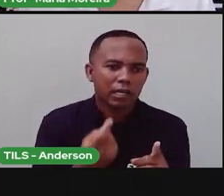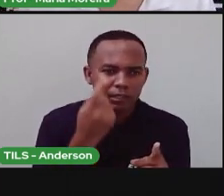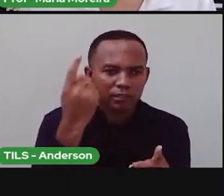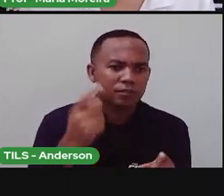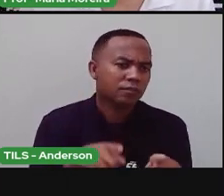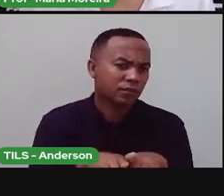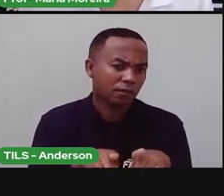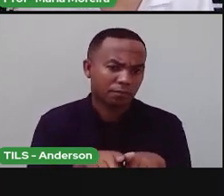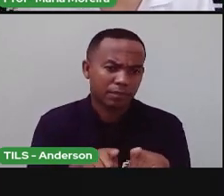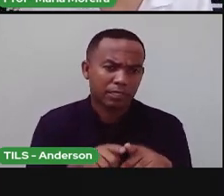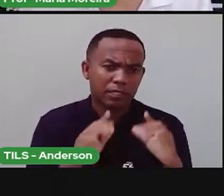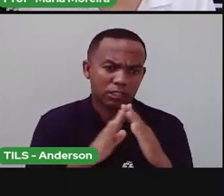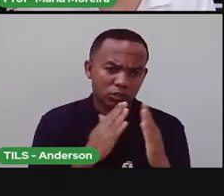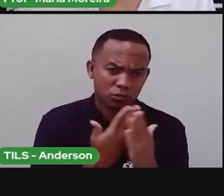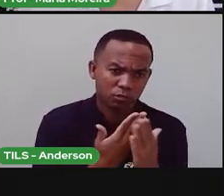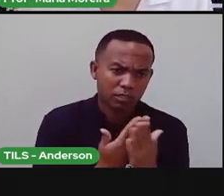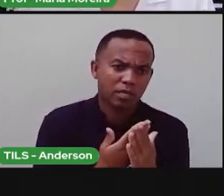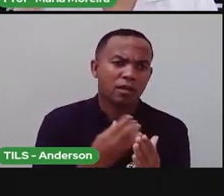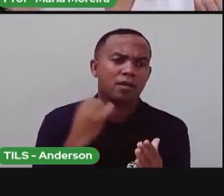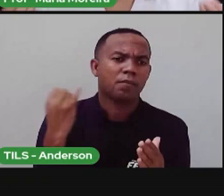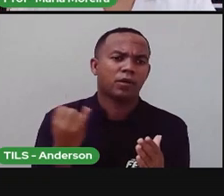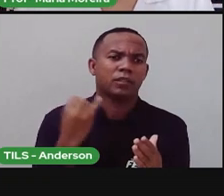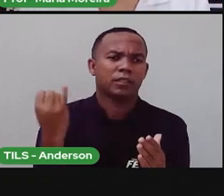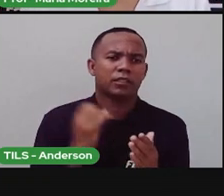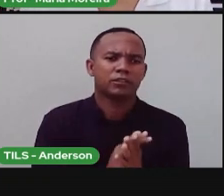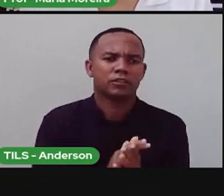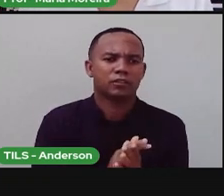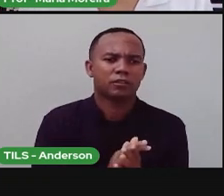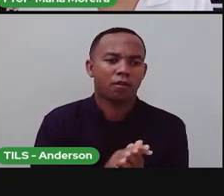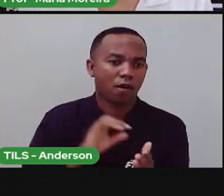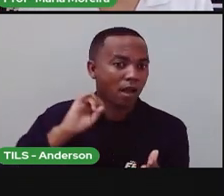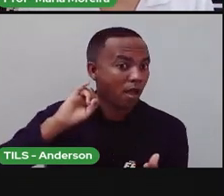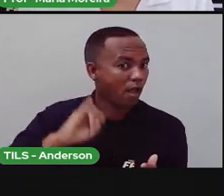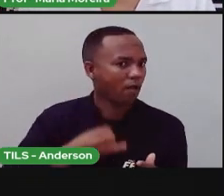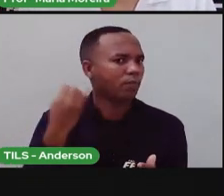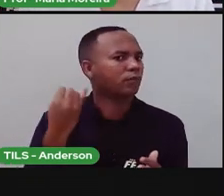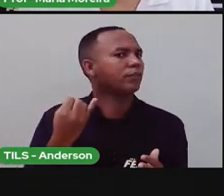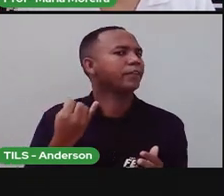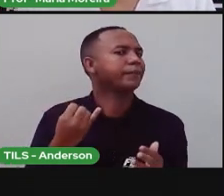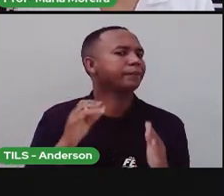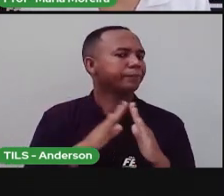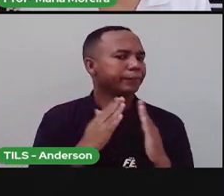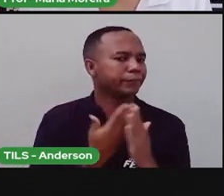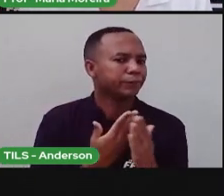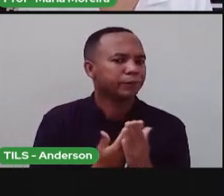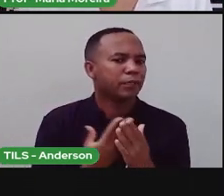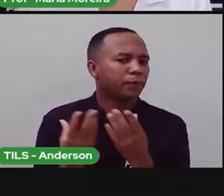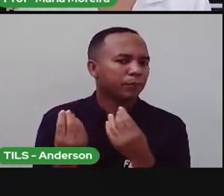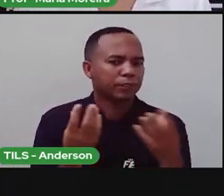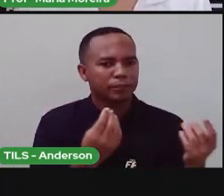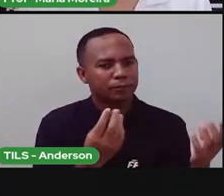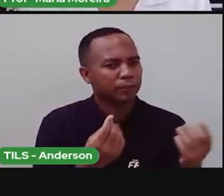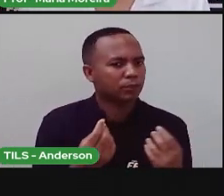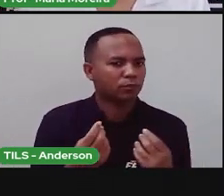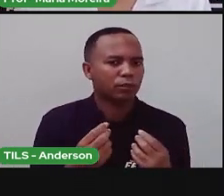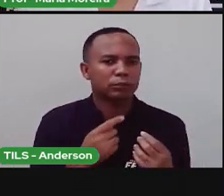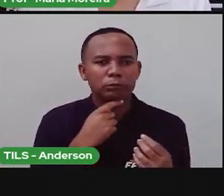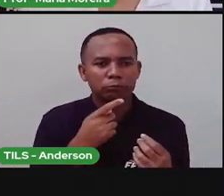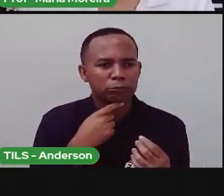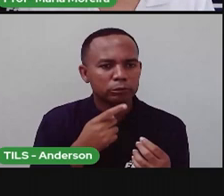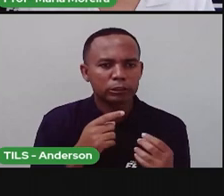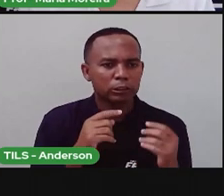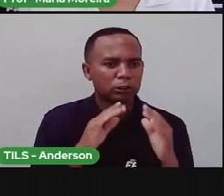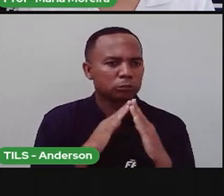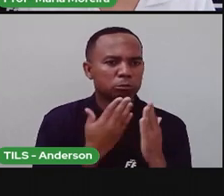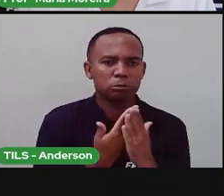estudar. E estudar é importante. Aproveitem essa oportunidade, porque quantas pessoas não tiveram essa oportunidade